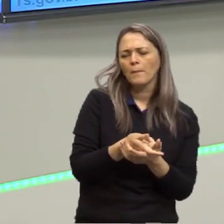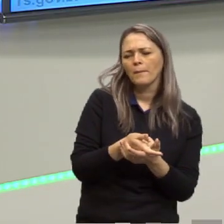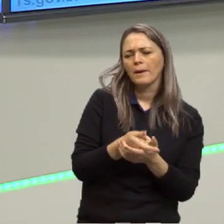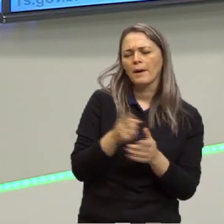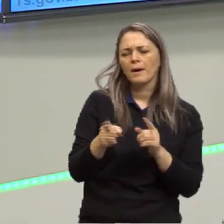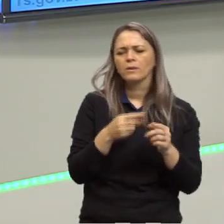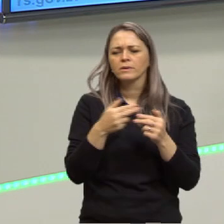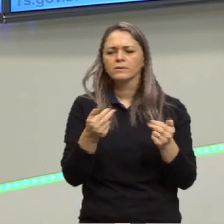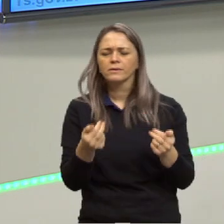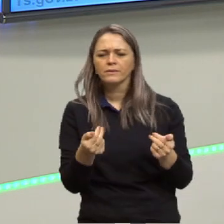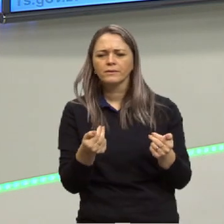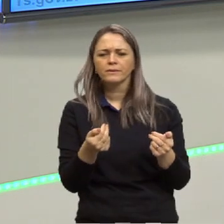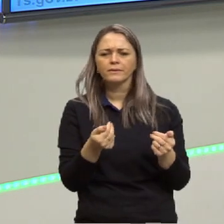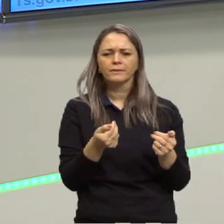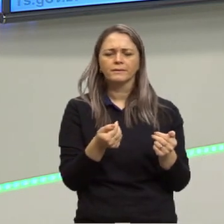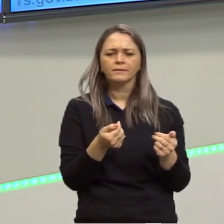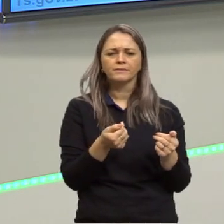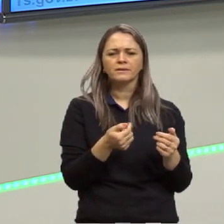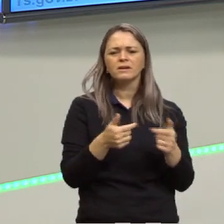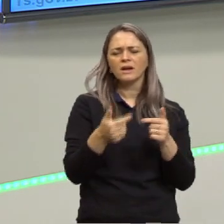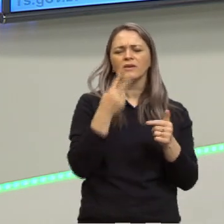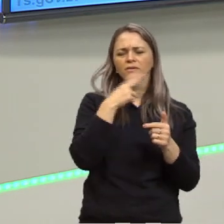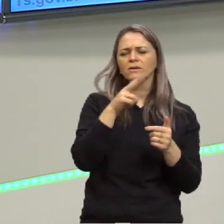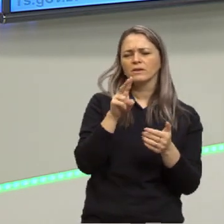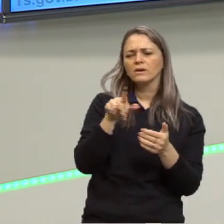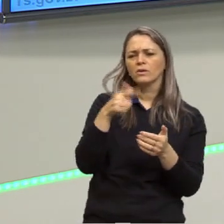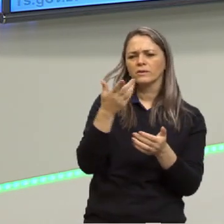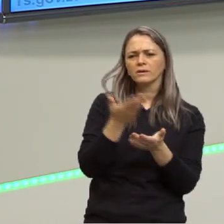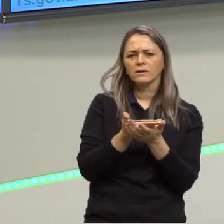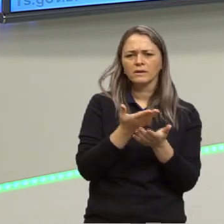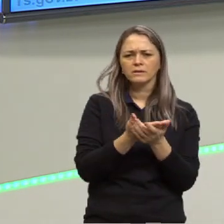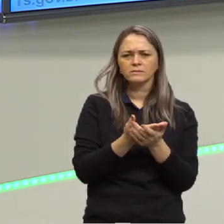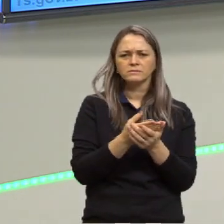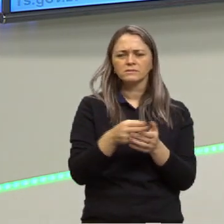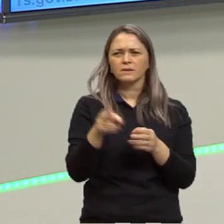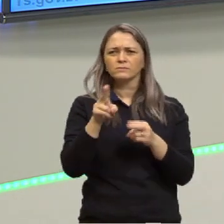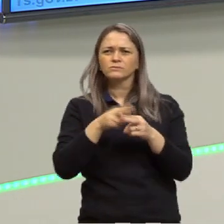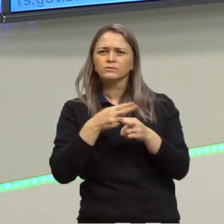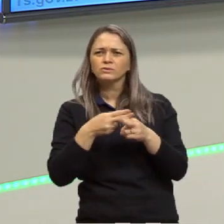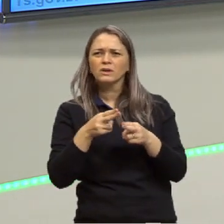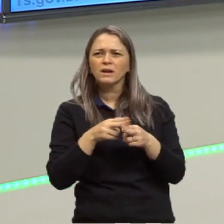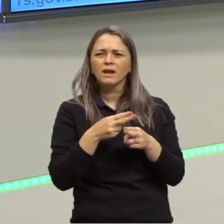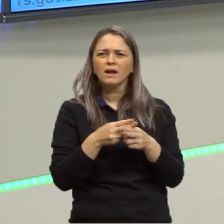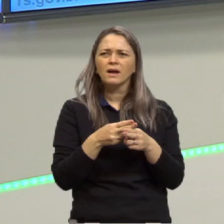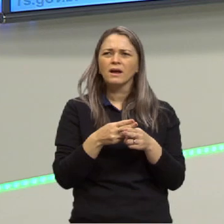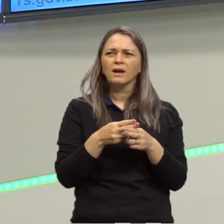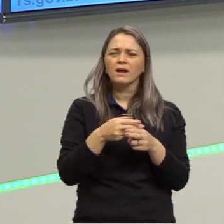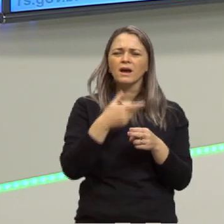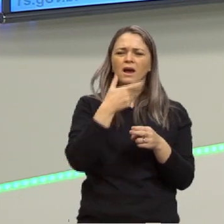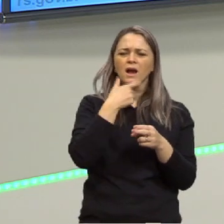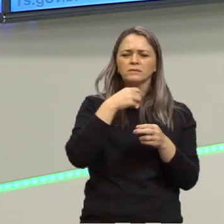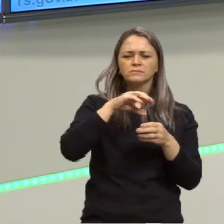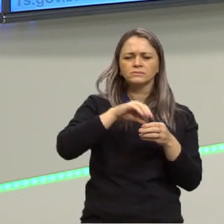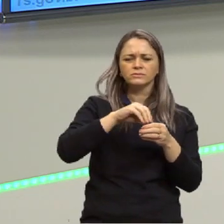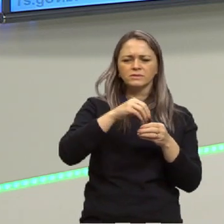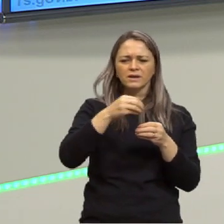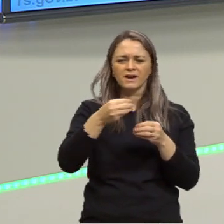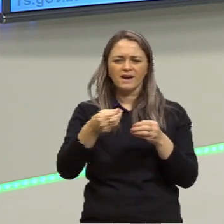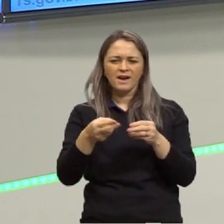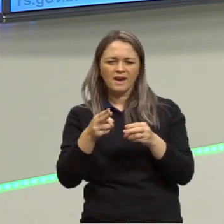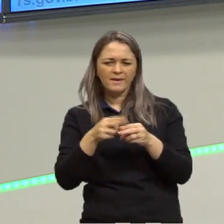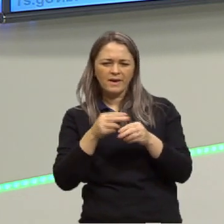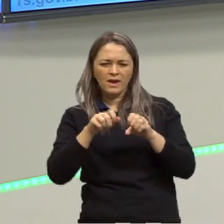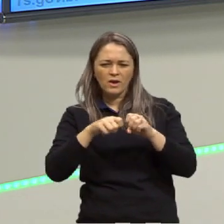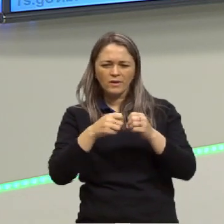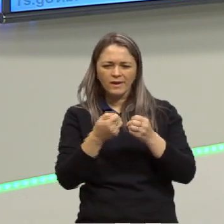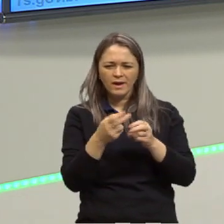trabalhou numa questão anterior em outras aulas que era sobre um chocolate, lembra? Eu abro a embalagem, eu quebro o